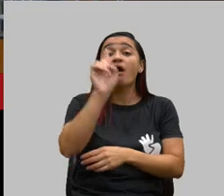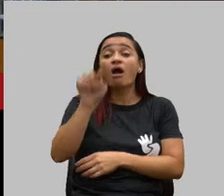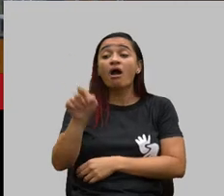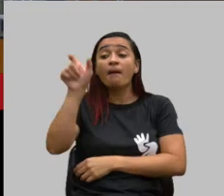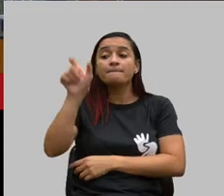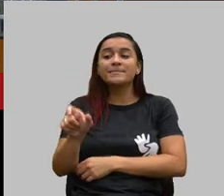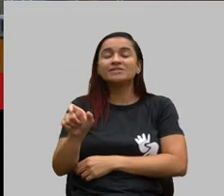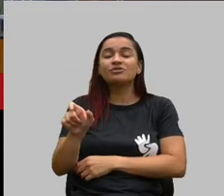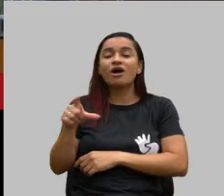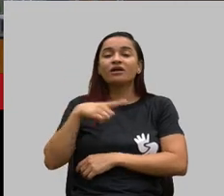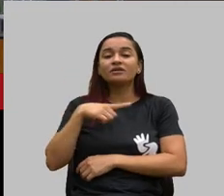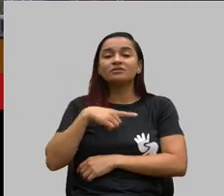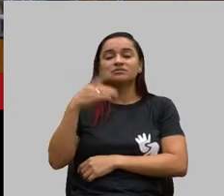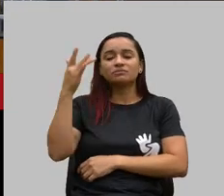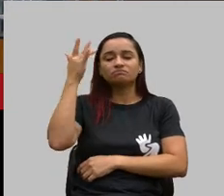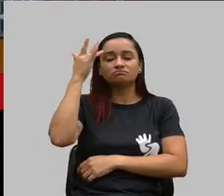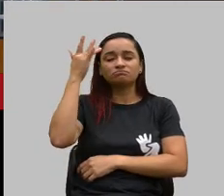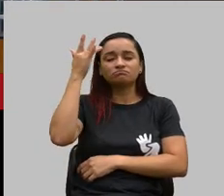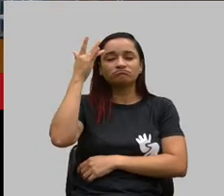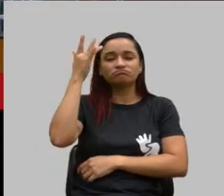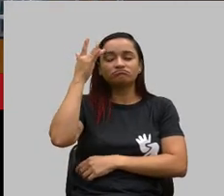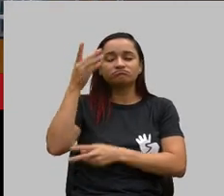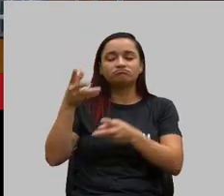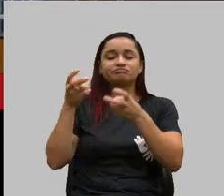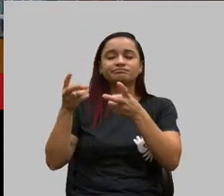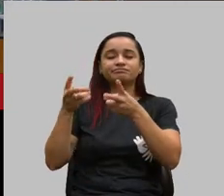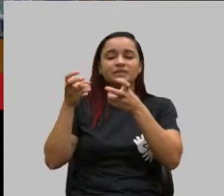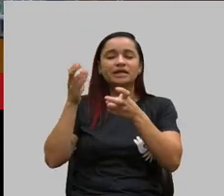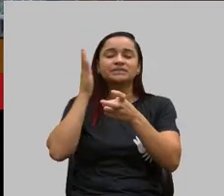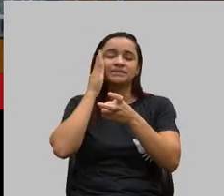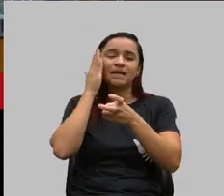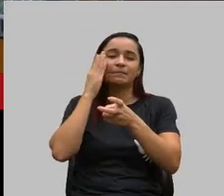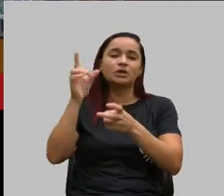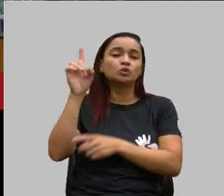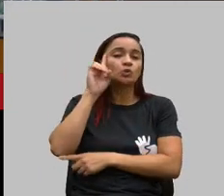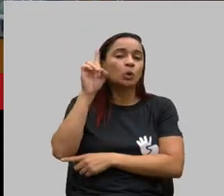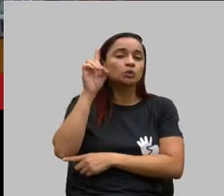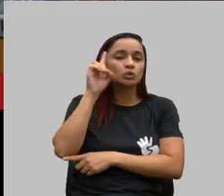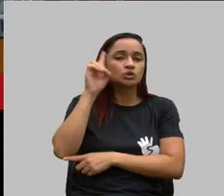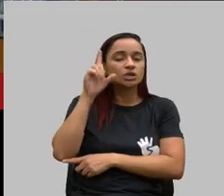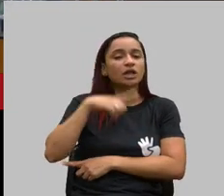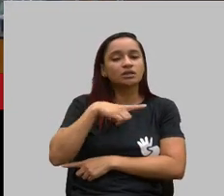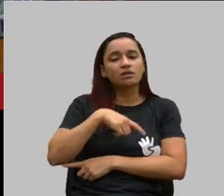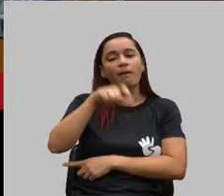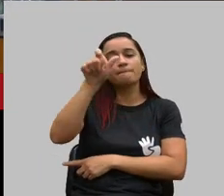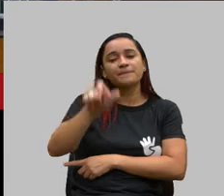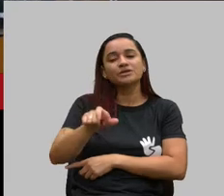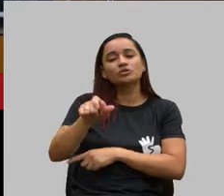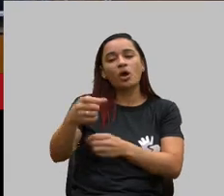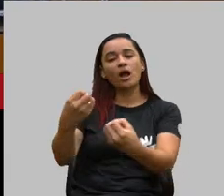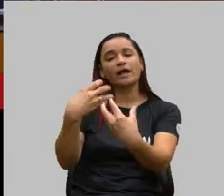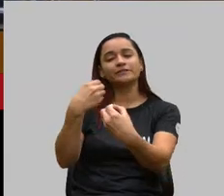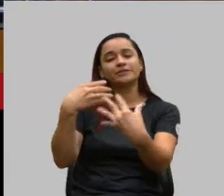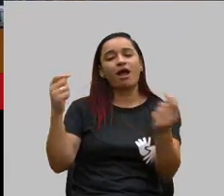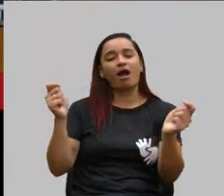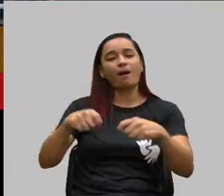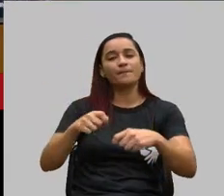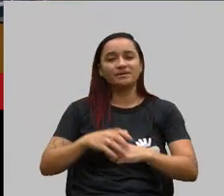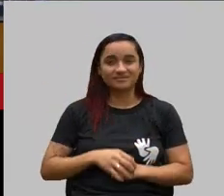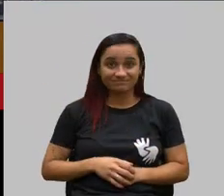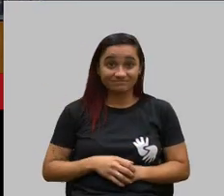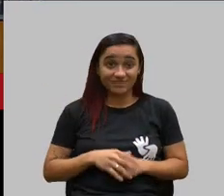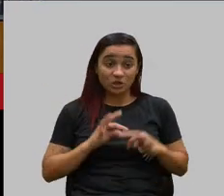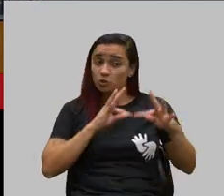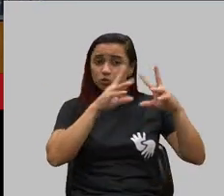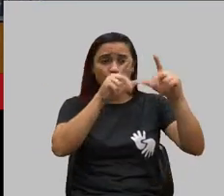para ouvir e saber que todos os dias tem alguém para te ensinar alguma coisa. E todas essas pessoas têm algo para